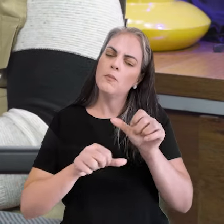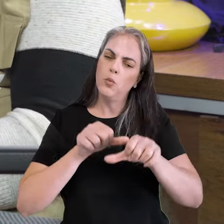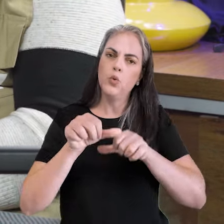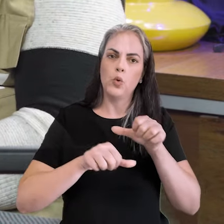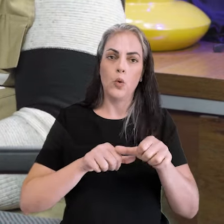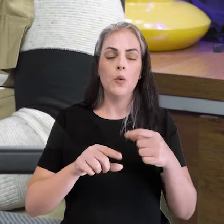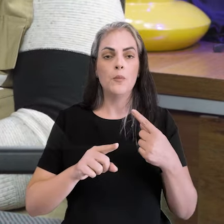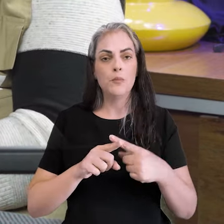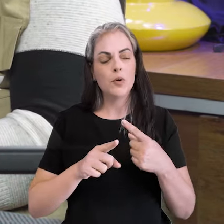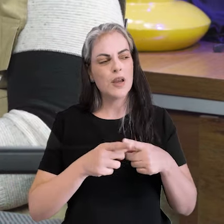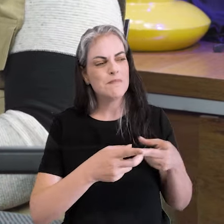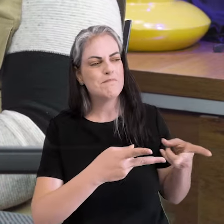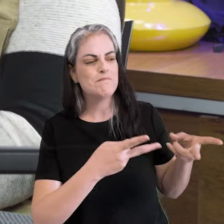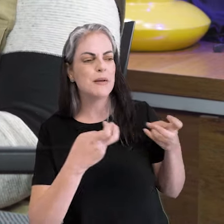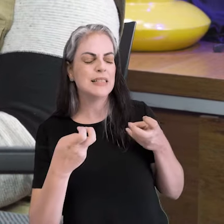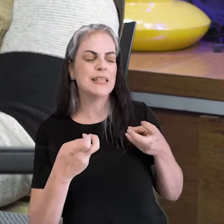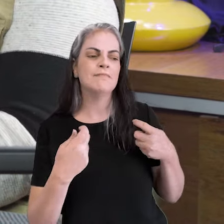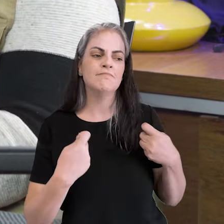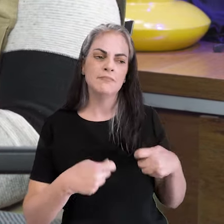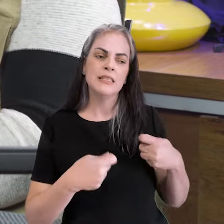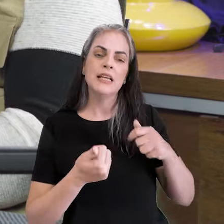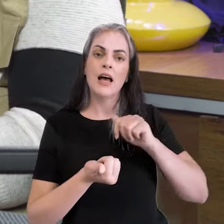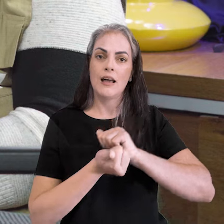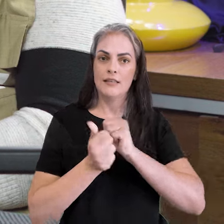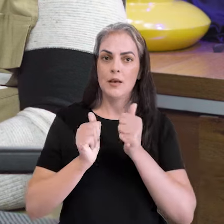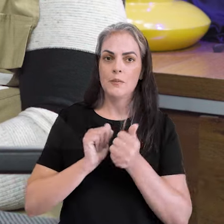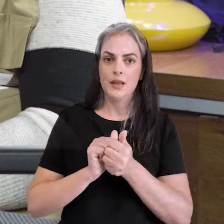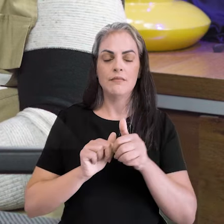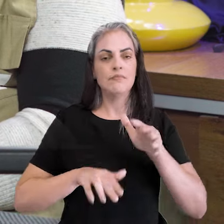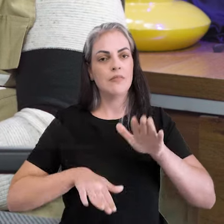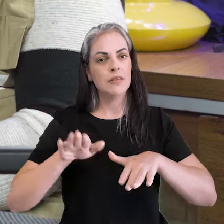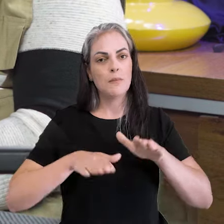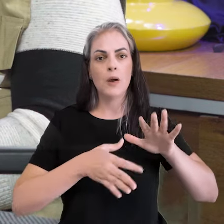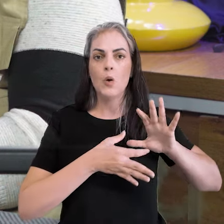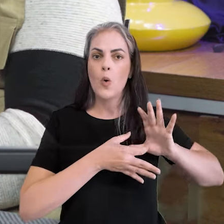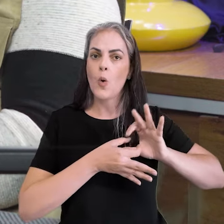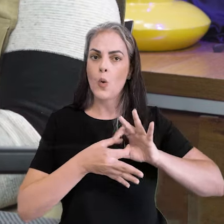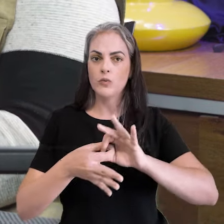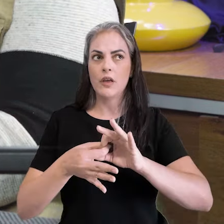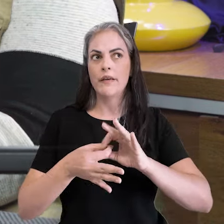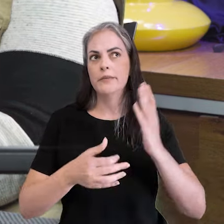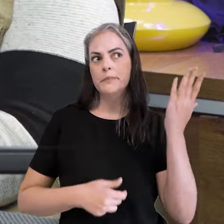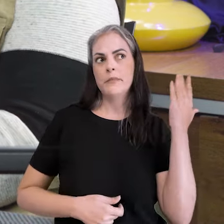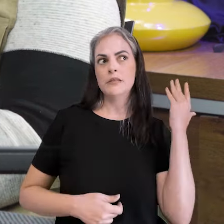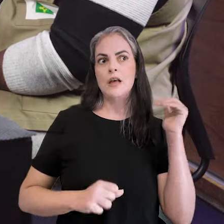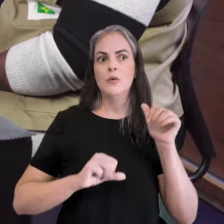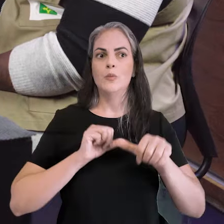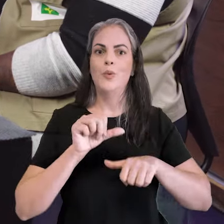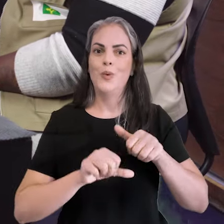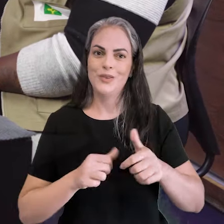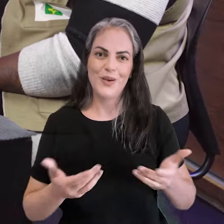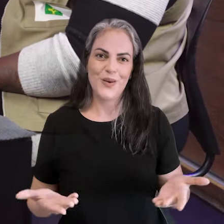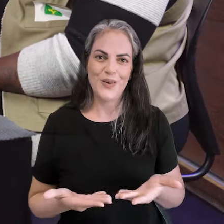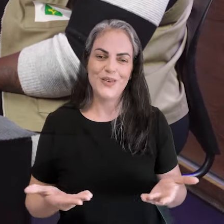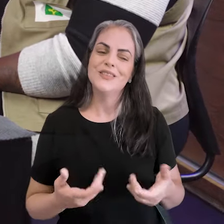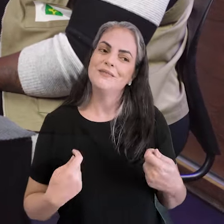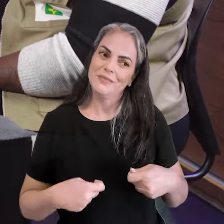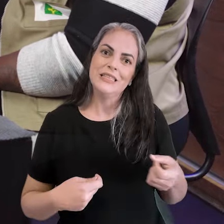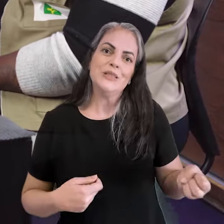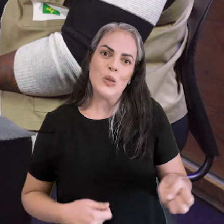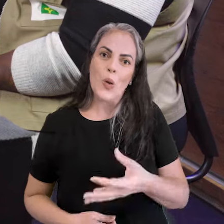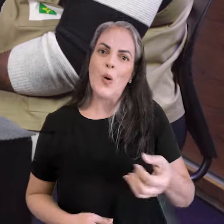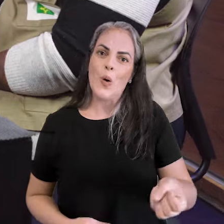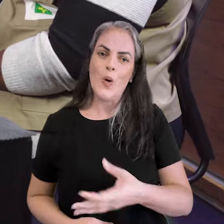mudou, né? Porque também percebeu que os cenários que a gente está atuando hoje não são os mesmos de ontem, né? E que a gente precisa ter sempre essa